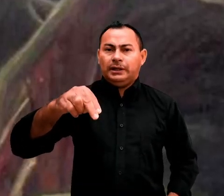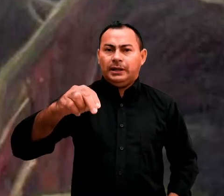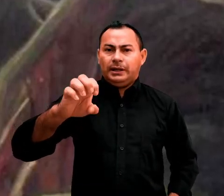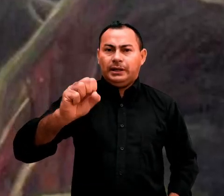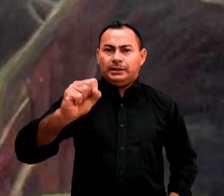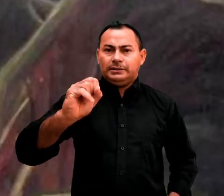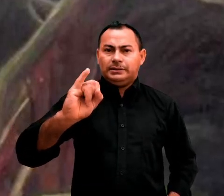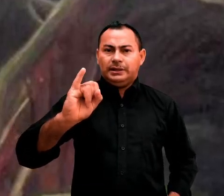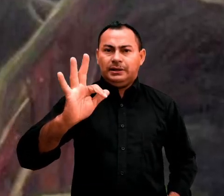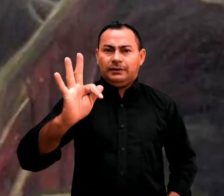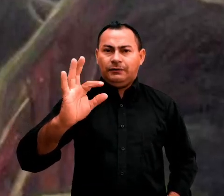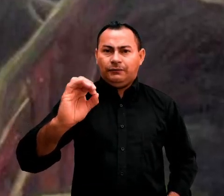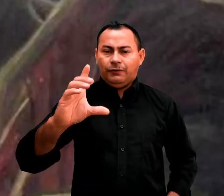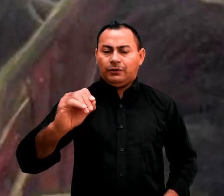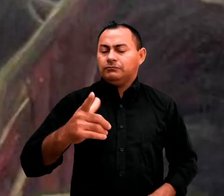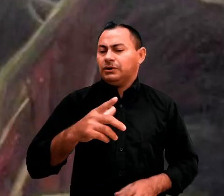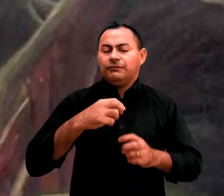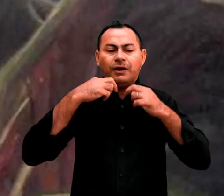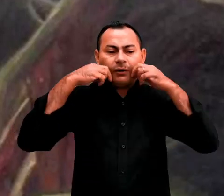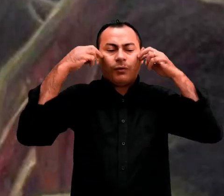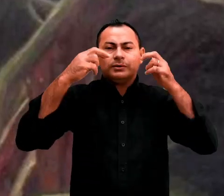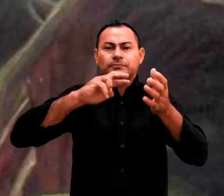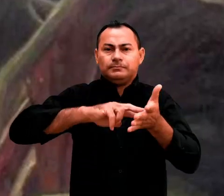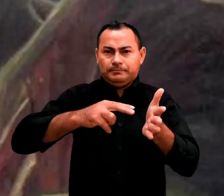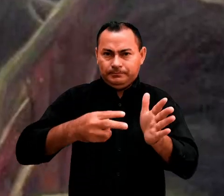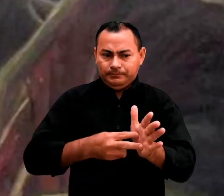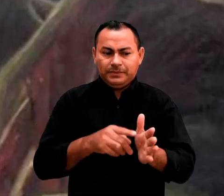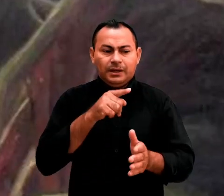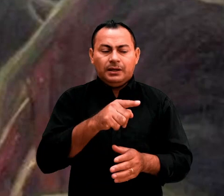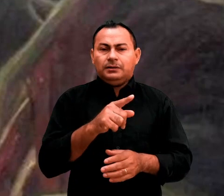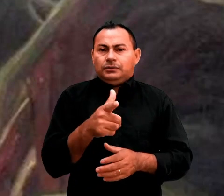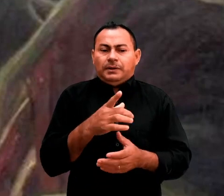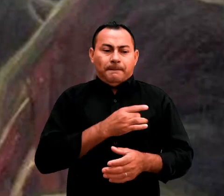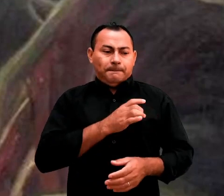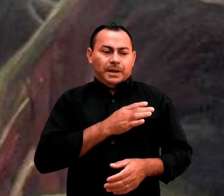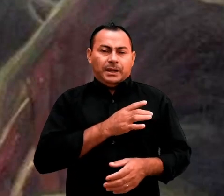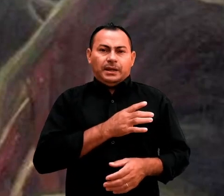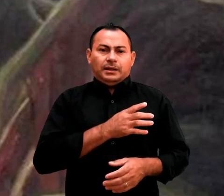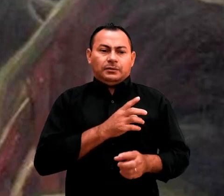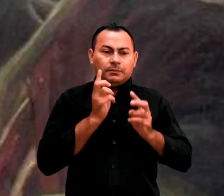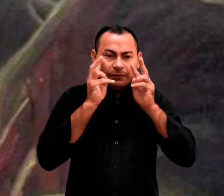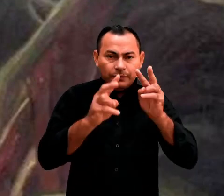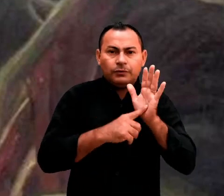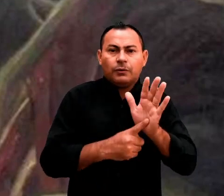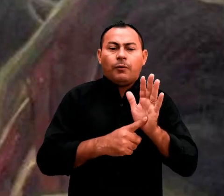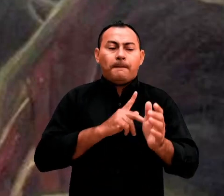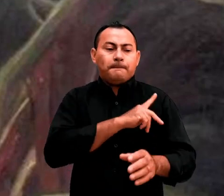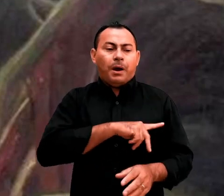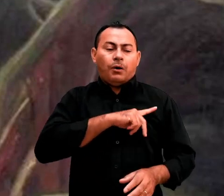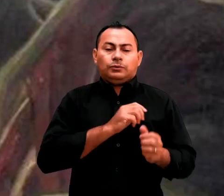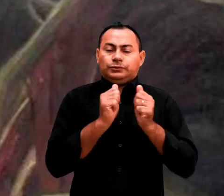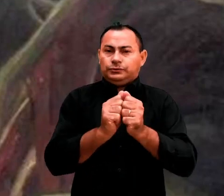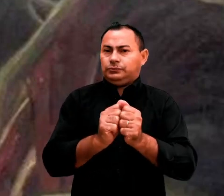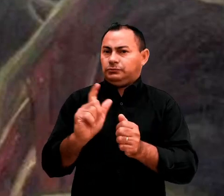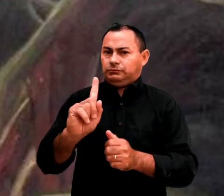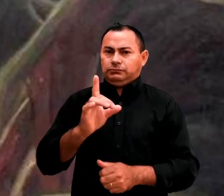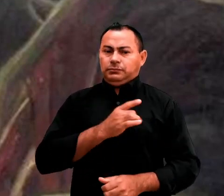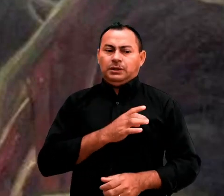que não teve vergonha de suas cadeias, o que significa que ele não teve medo de ser identificado com Paulo.